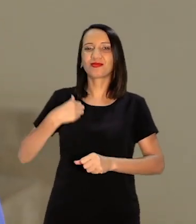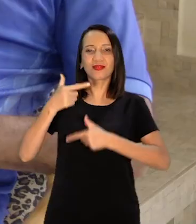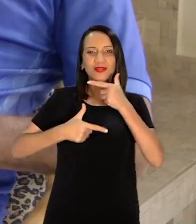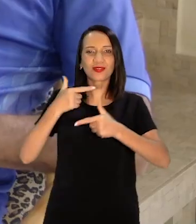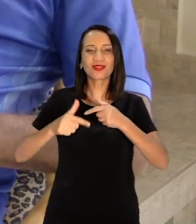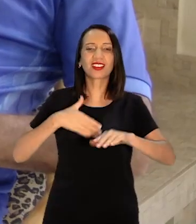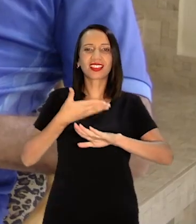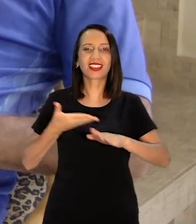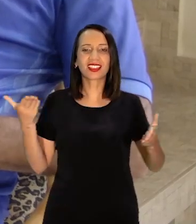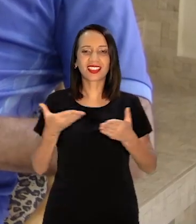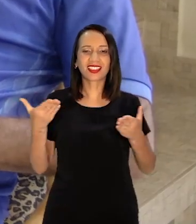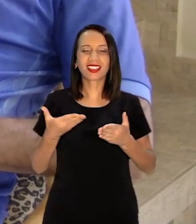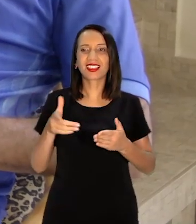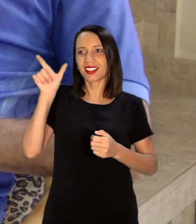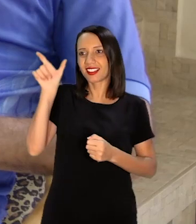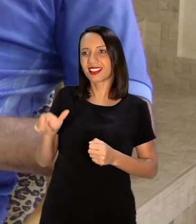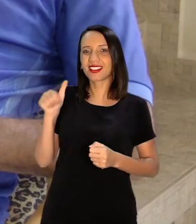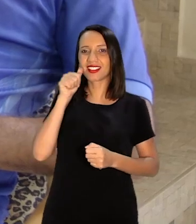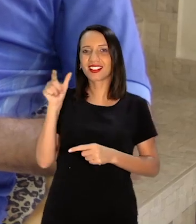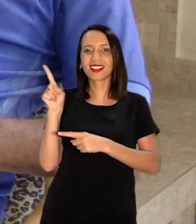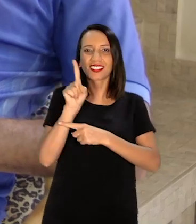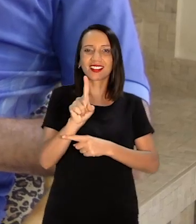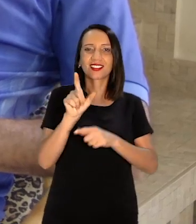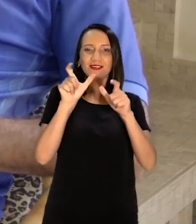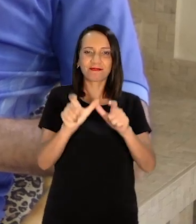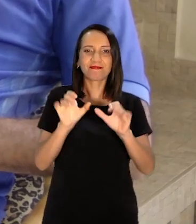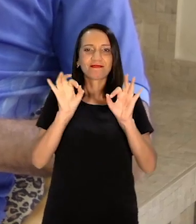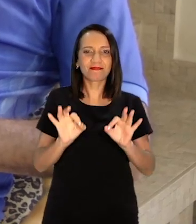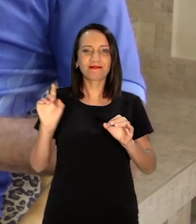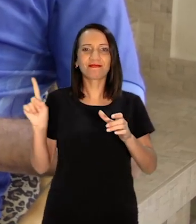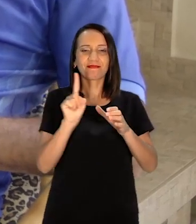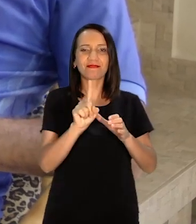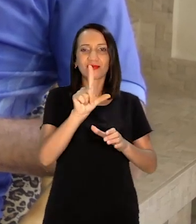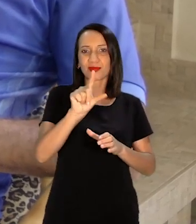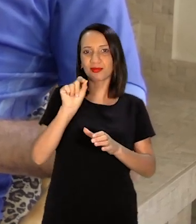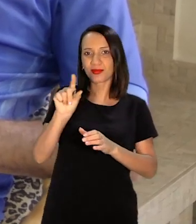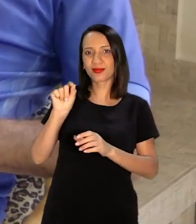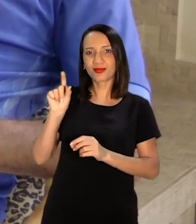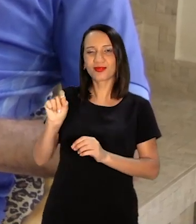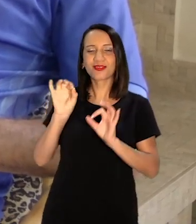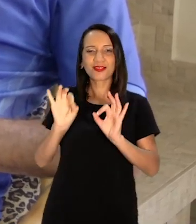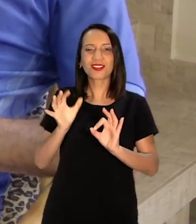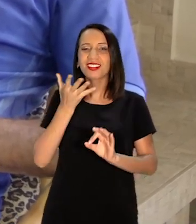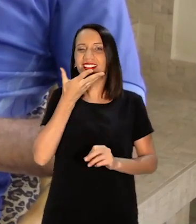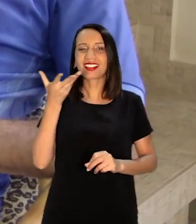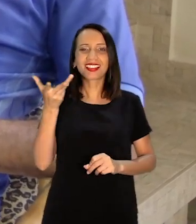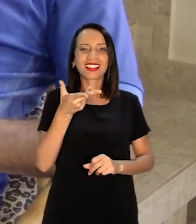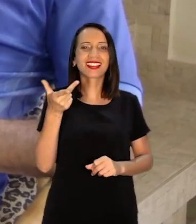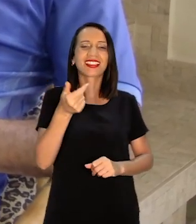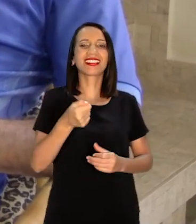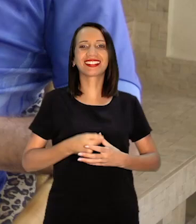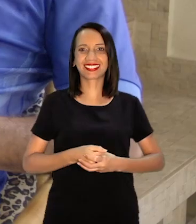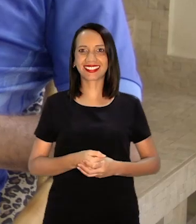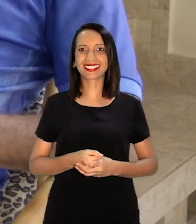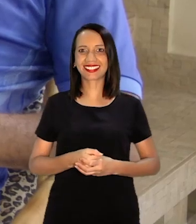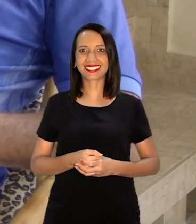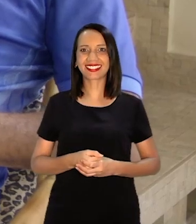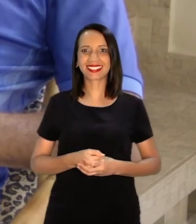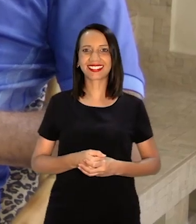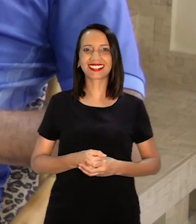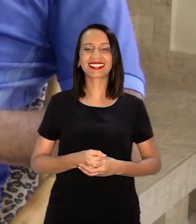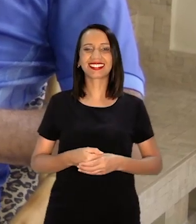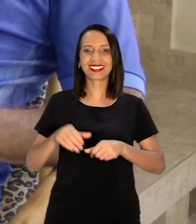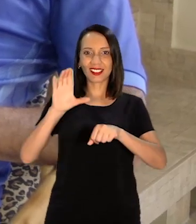até hoje ainda Ela está no lugar certo Célia Ferreira Fez uma escolha Maravilhosa Costureira e mãe de